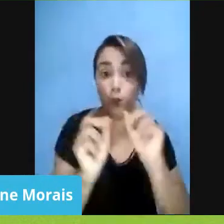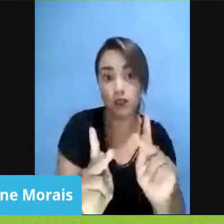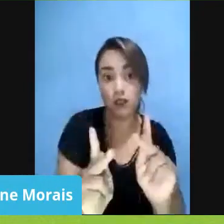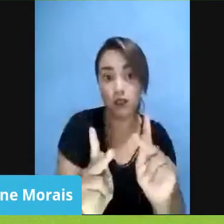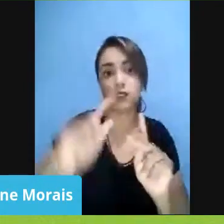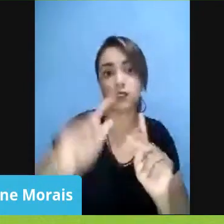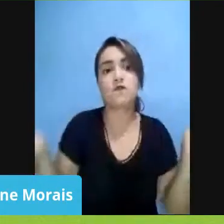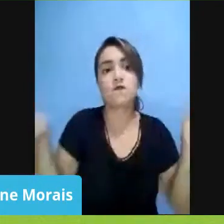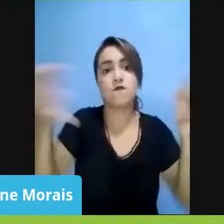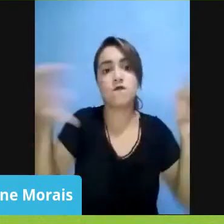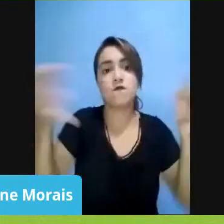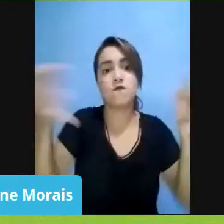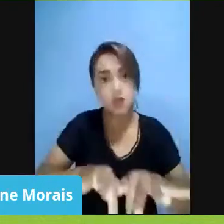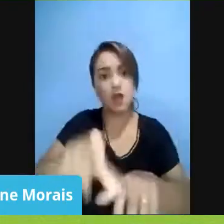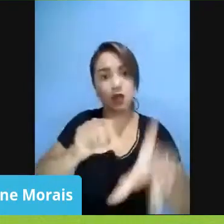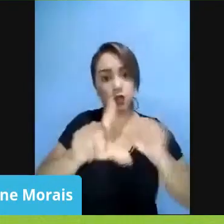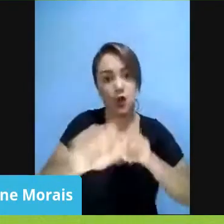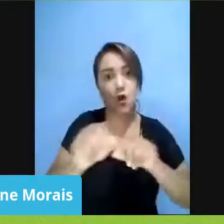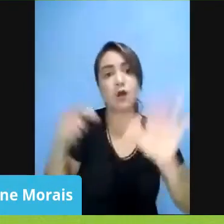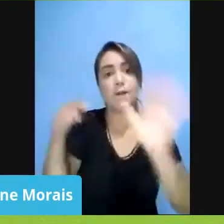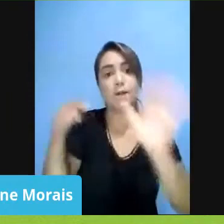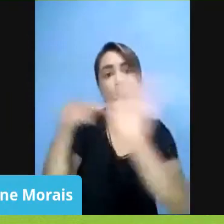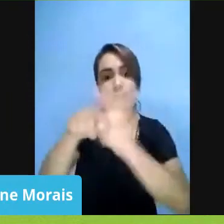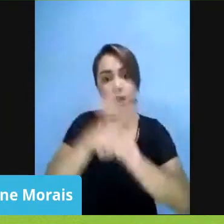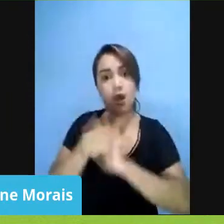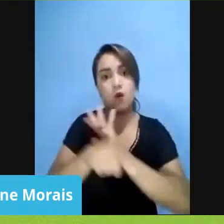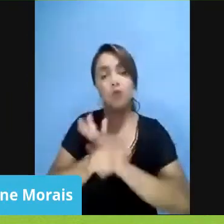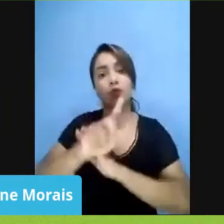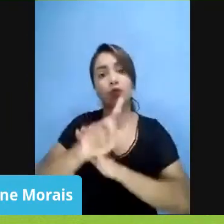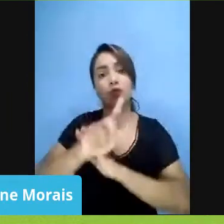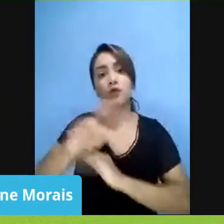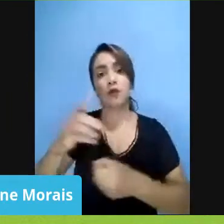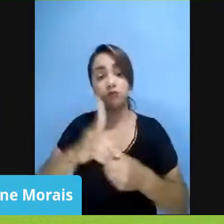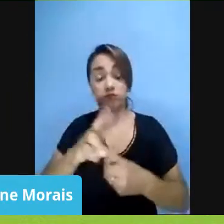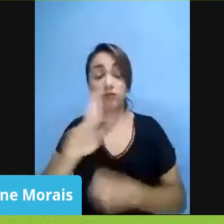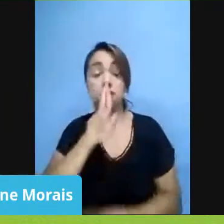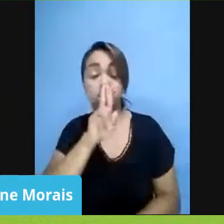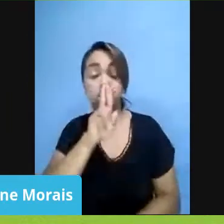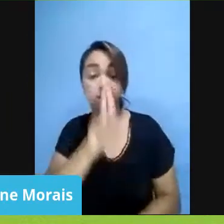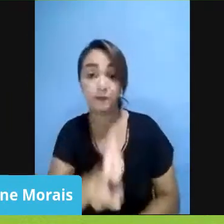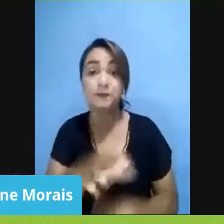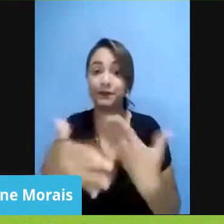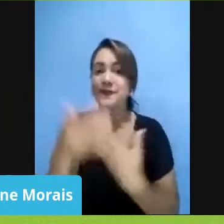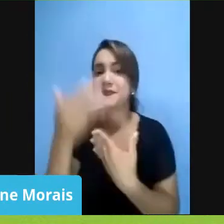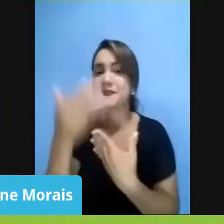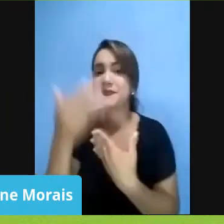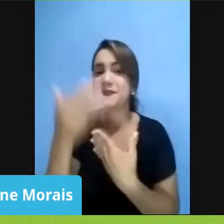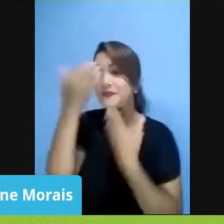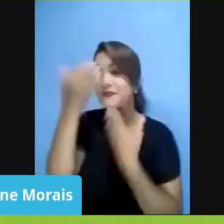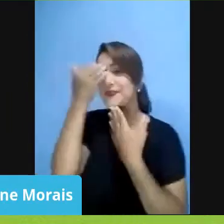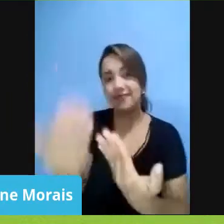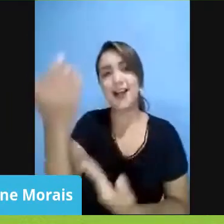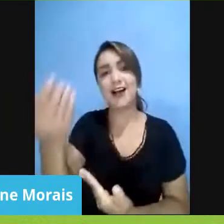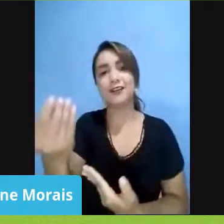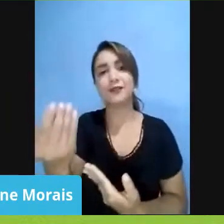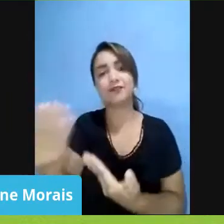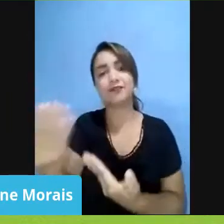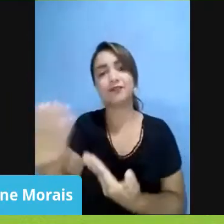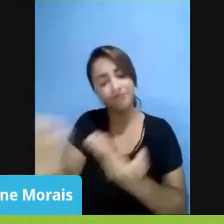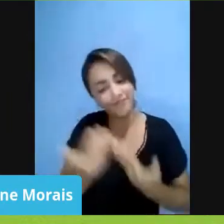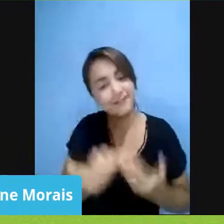gente seleciona as perguntas, a Débora responde, mas agora, Débora, obrigado por ter vindo mais uma vez, obrigado por aceitar o convite,